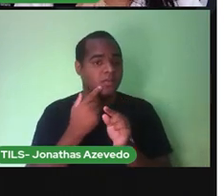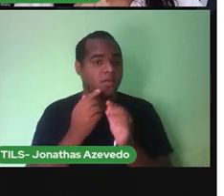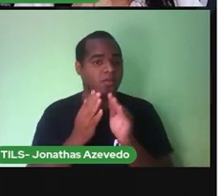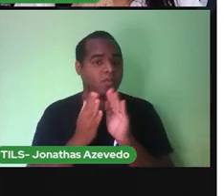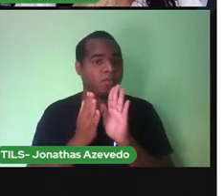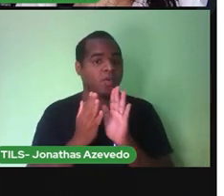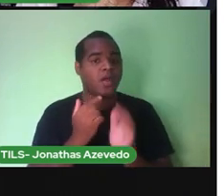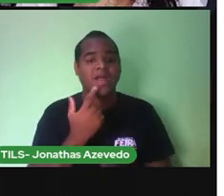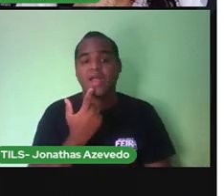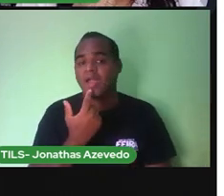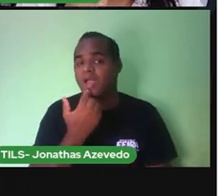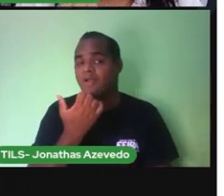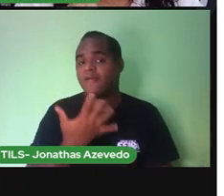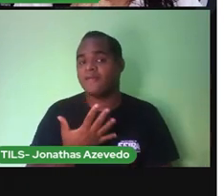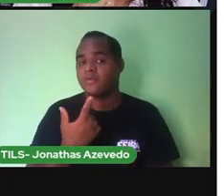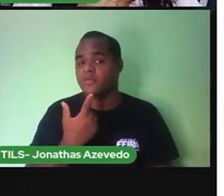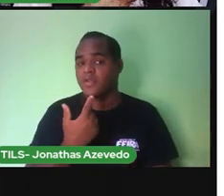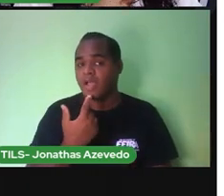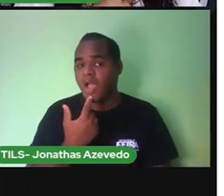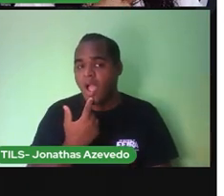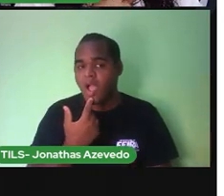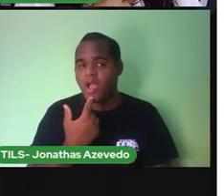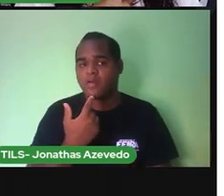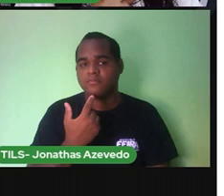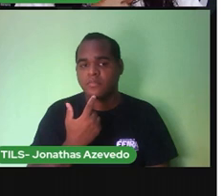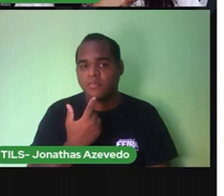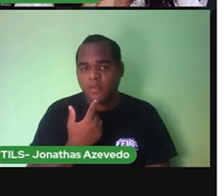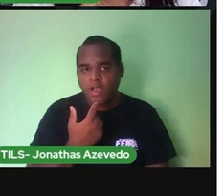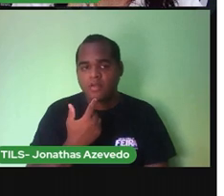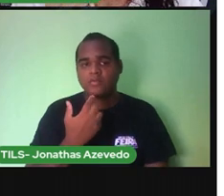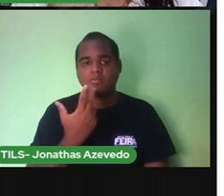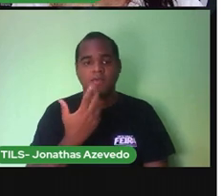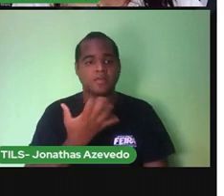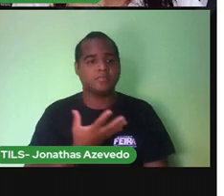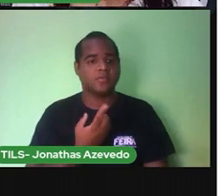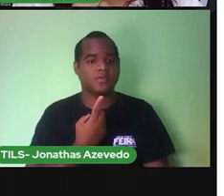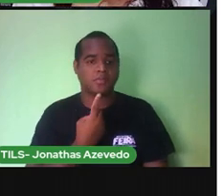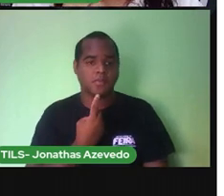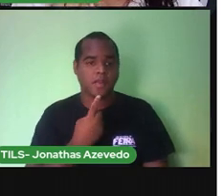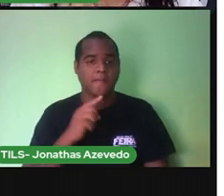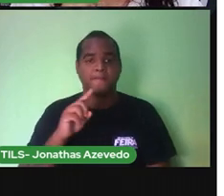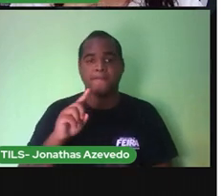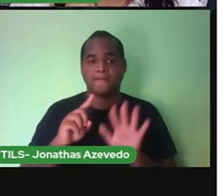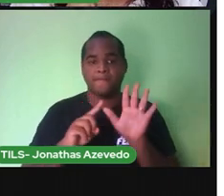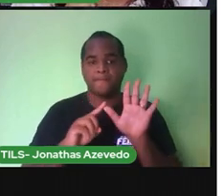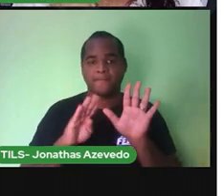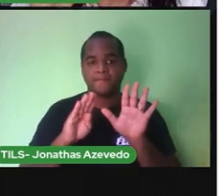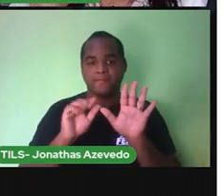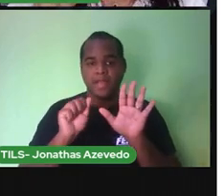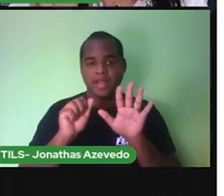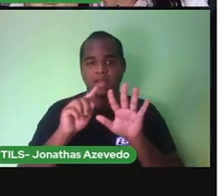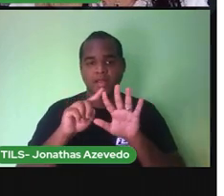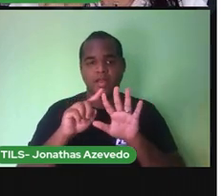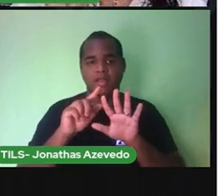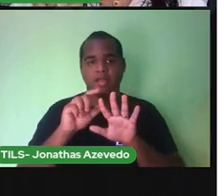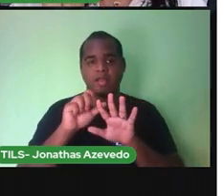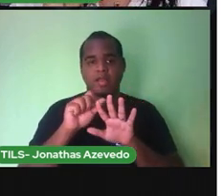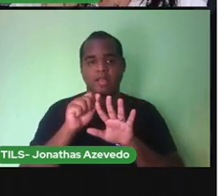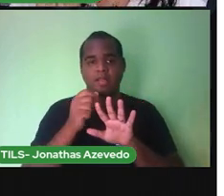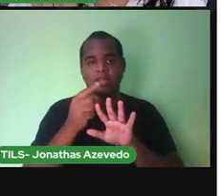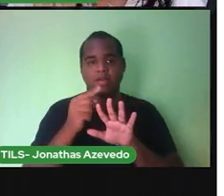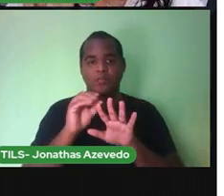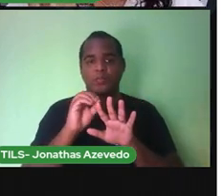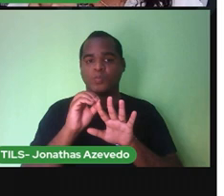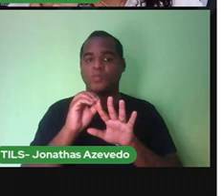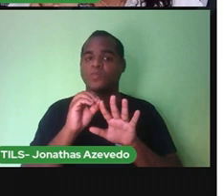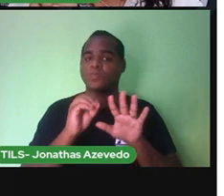para falar uma sílaba, você coloca um dedinho no queixo, ó. Ba-lão. Balão